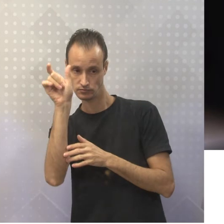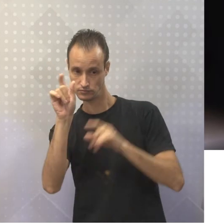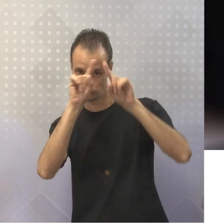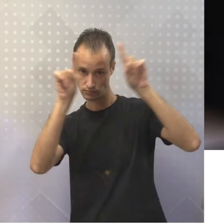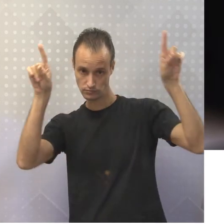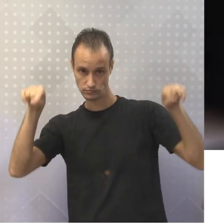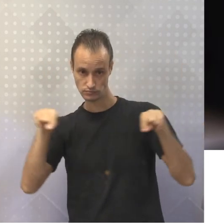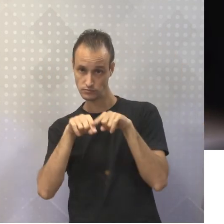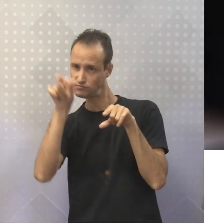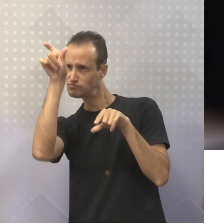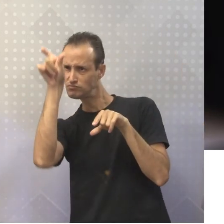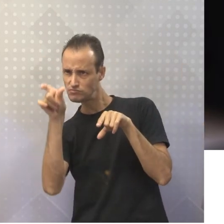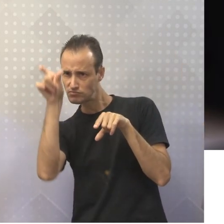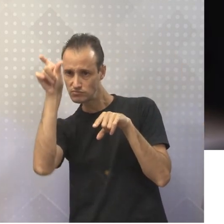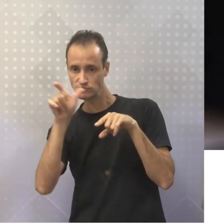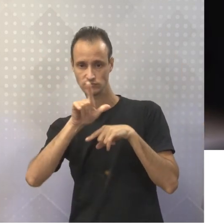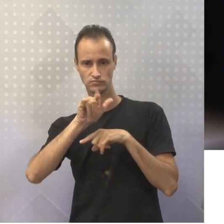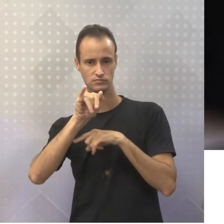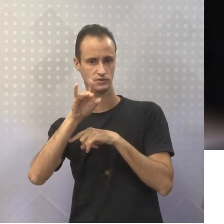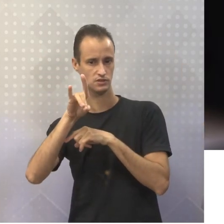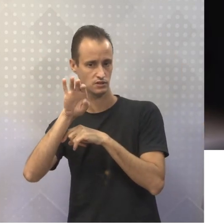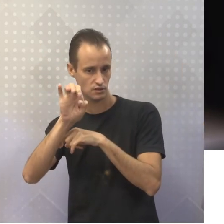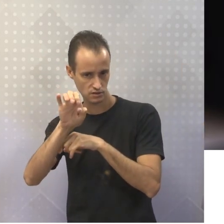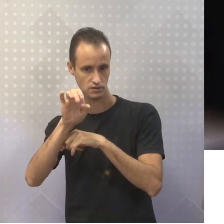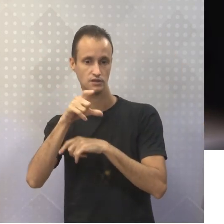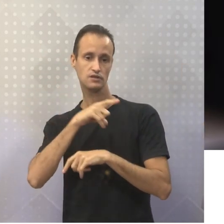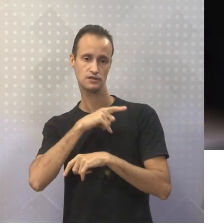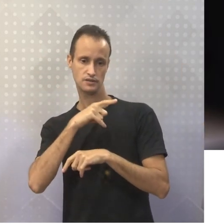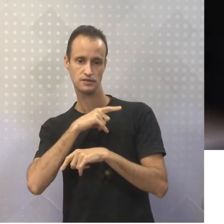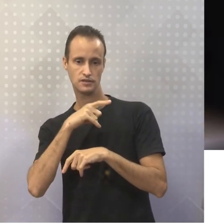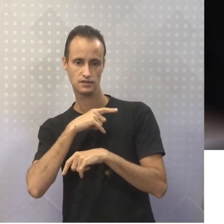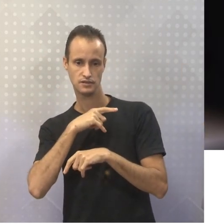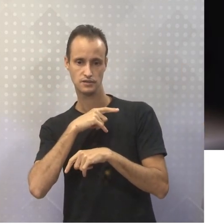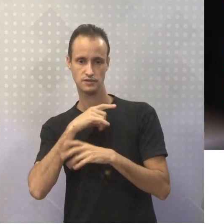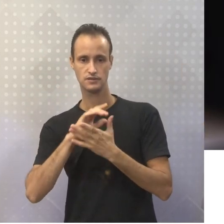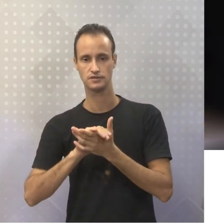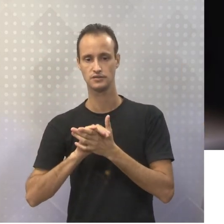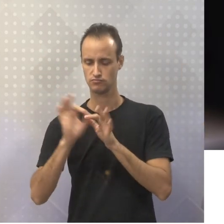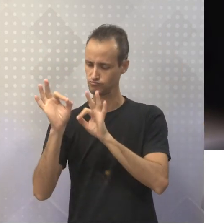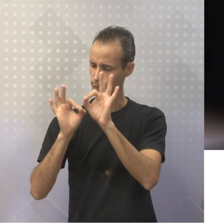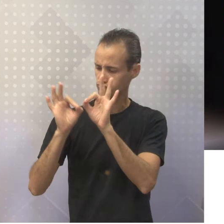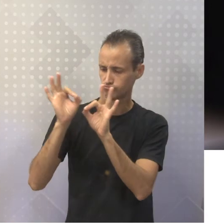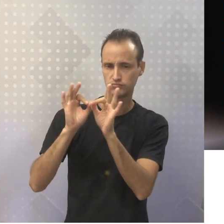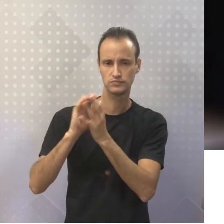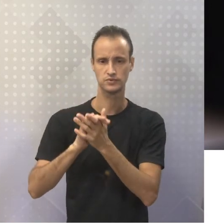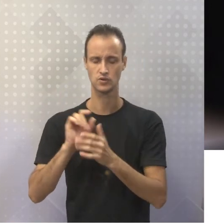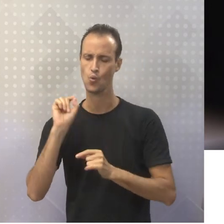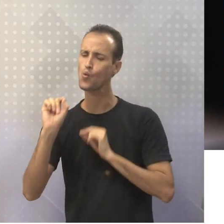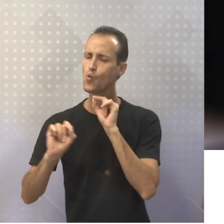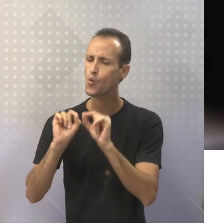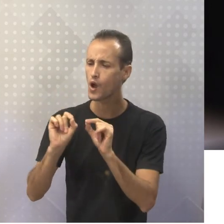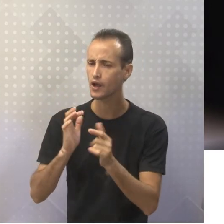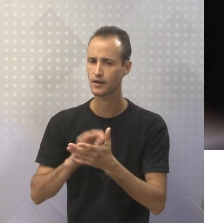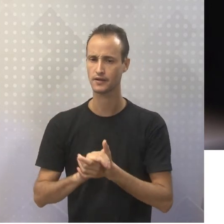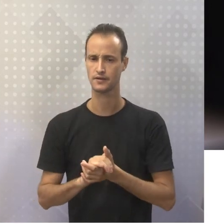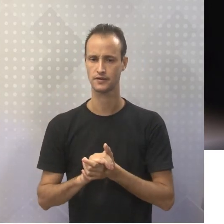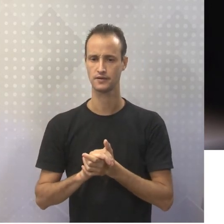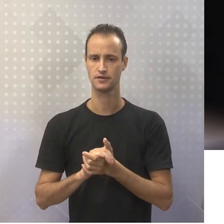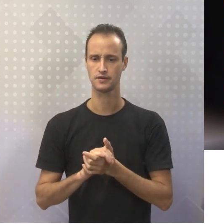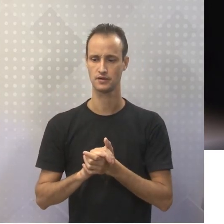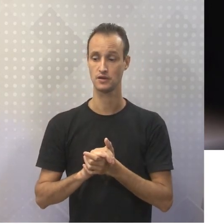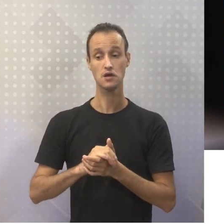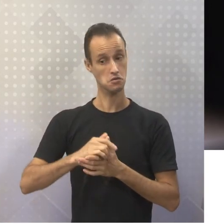informações que eu mostrei lá para vocês, que vão construir a reportagem. O que, né? O que?